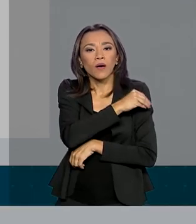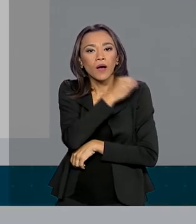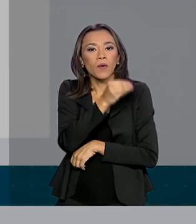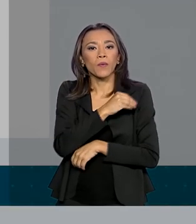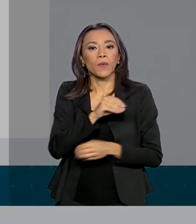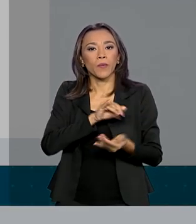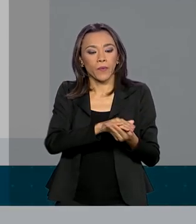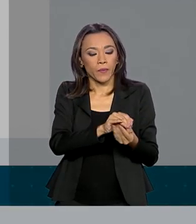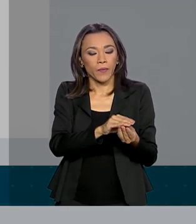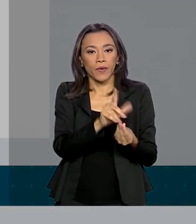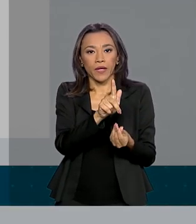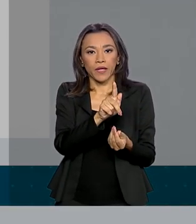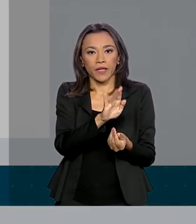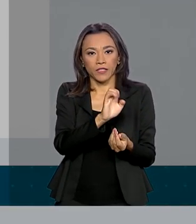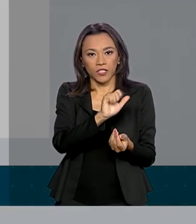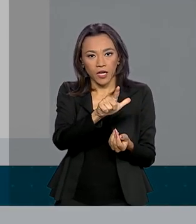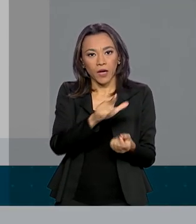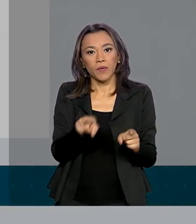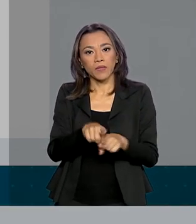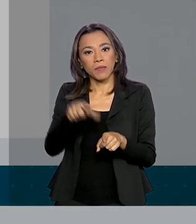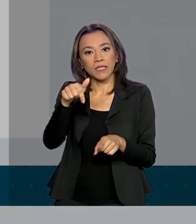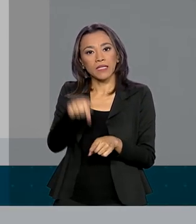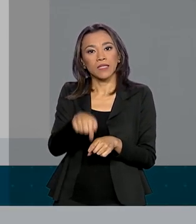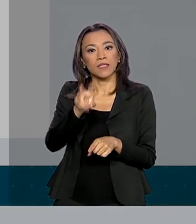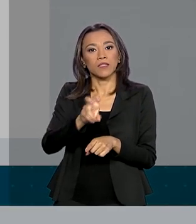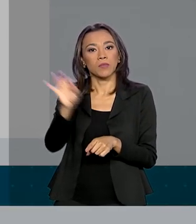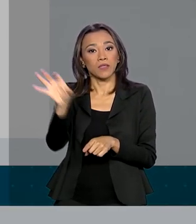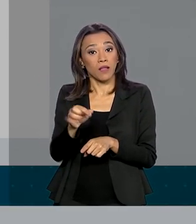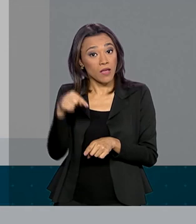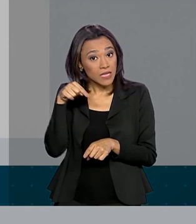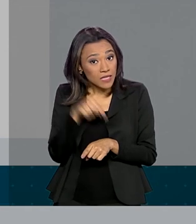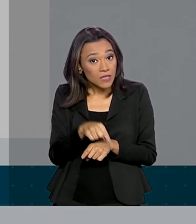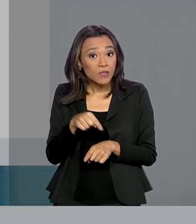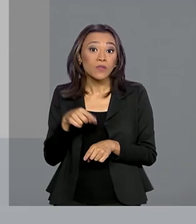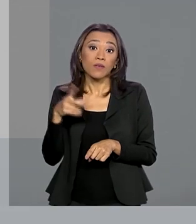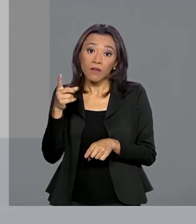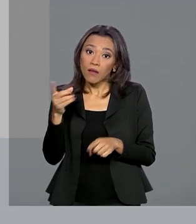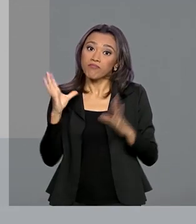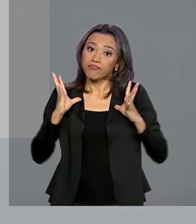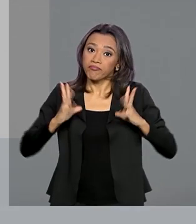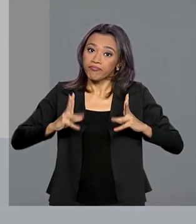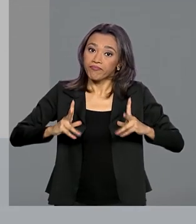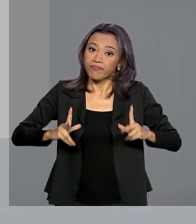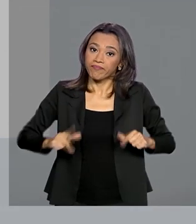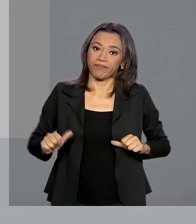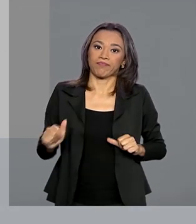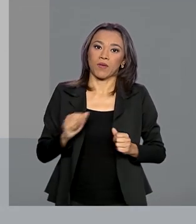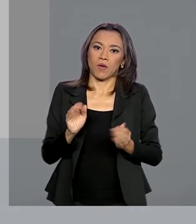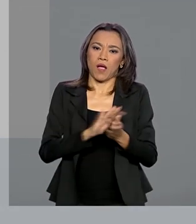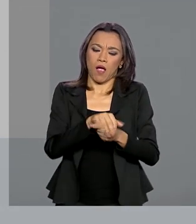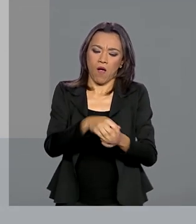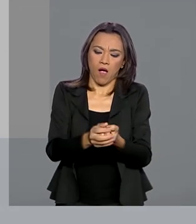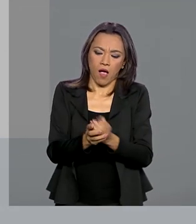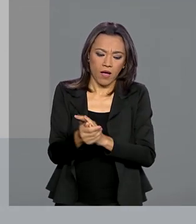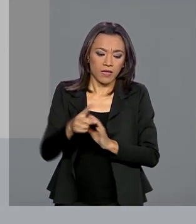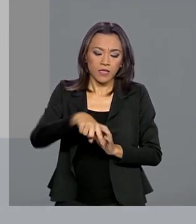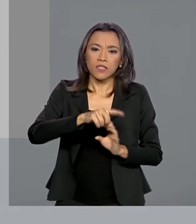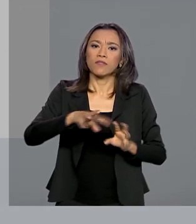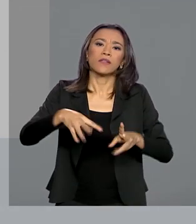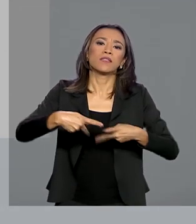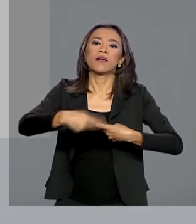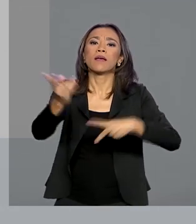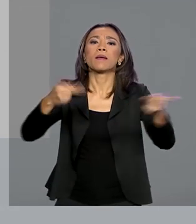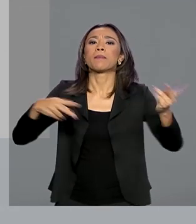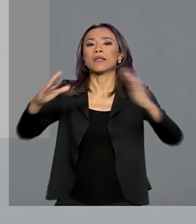nessa fórmula de 75%, é altamente desinfectante. Isso vai servir para as casas das pessoas,